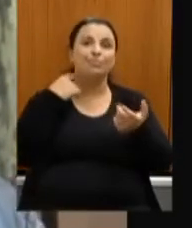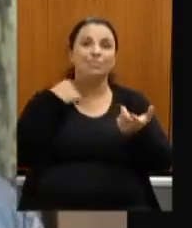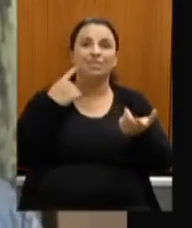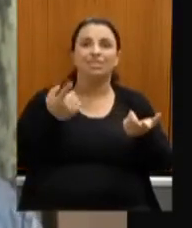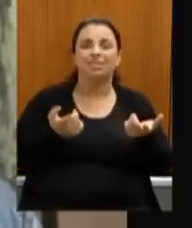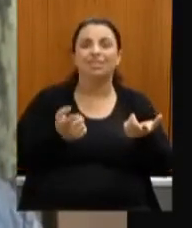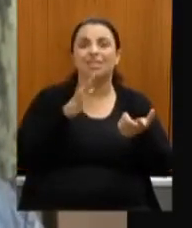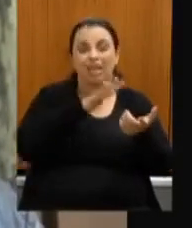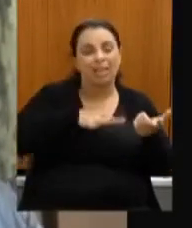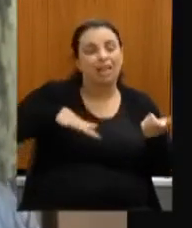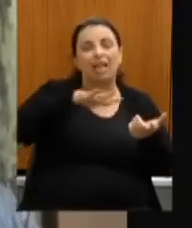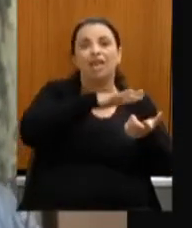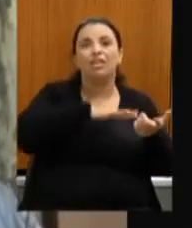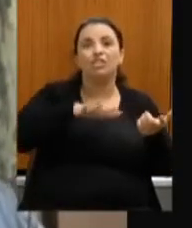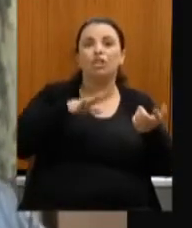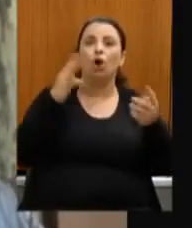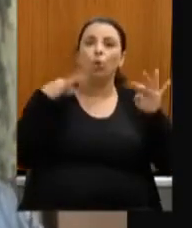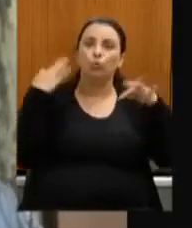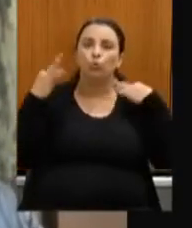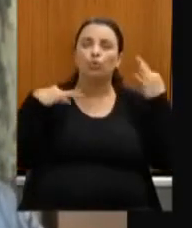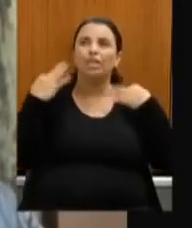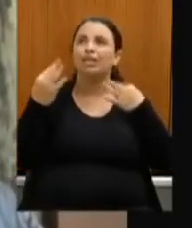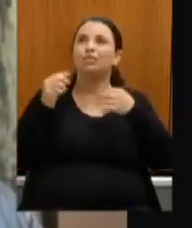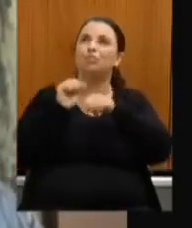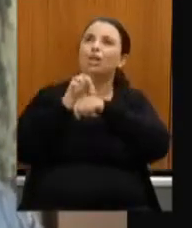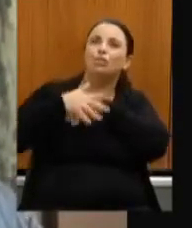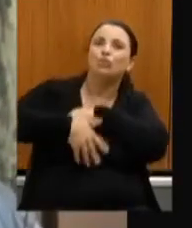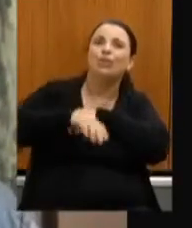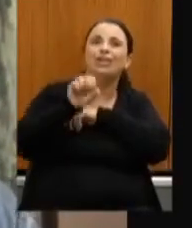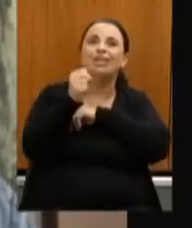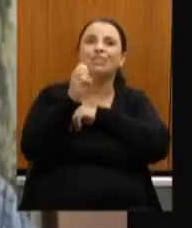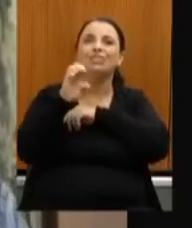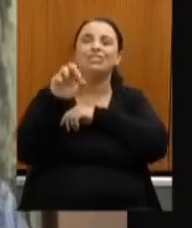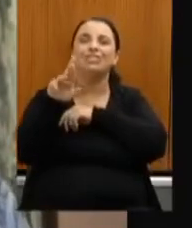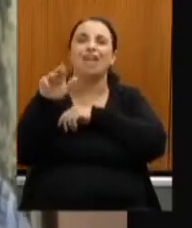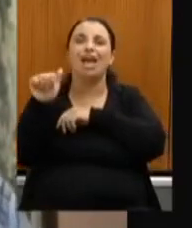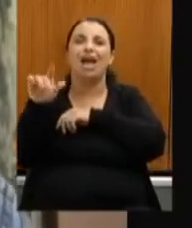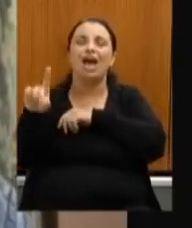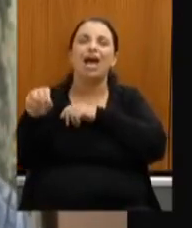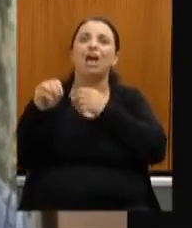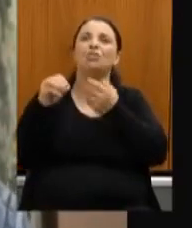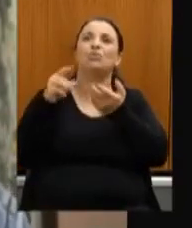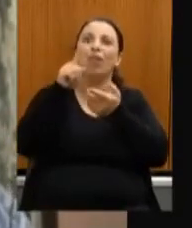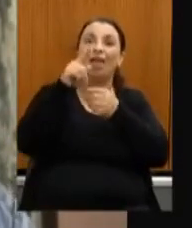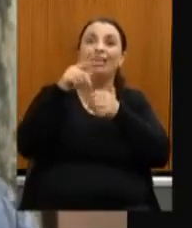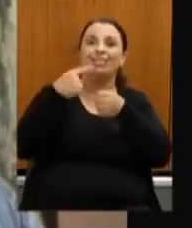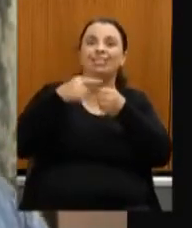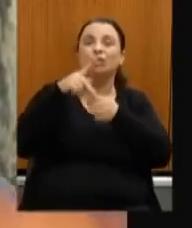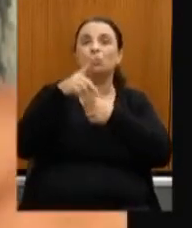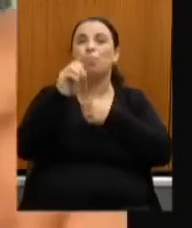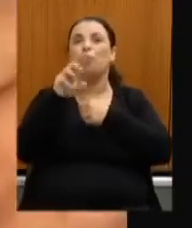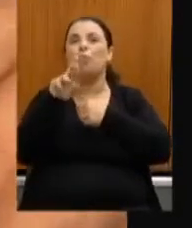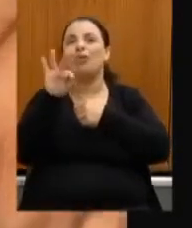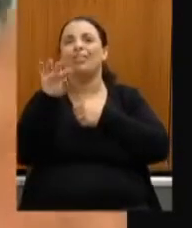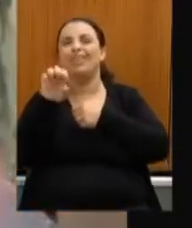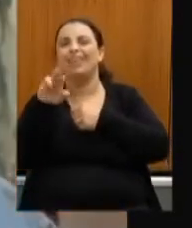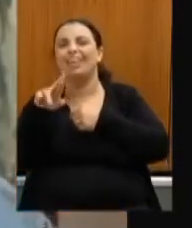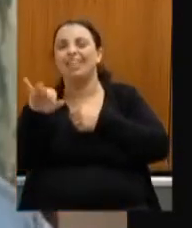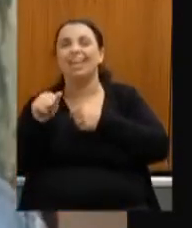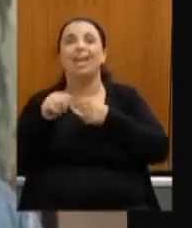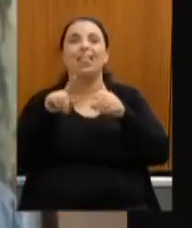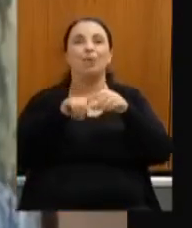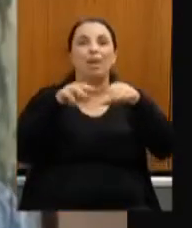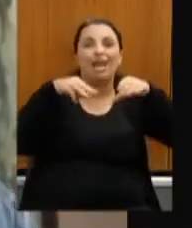temos aqui na região como a cachoeira do Cerrado lá em Porteirinha as cavernas do